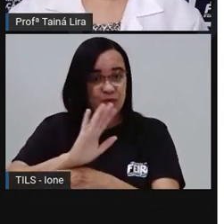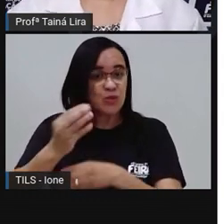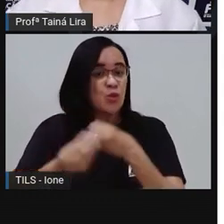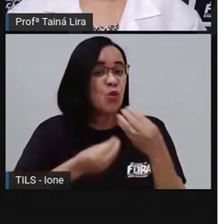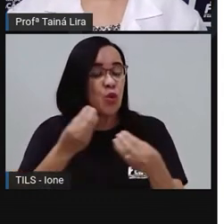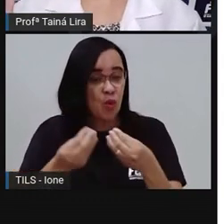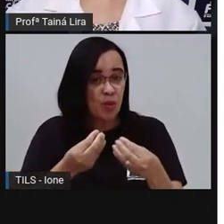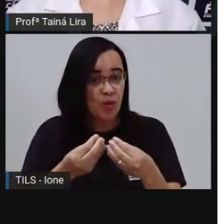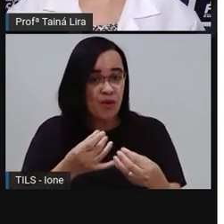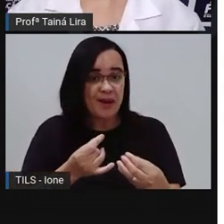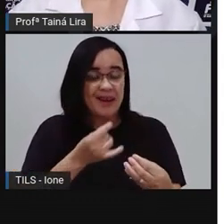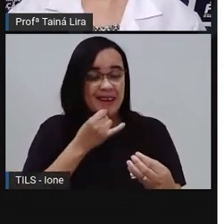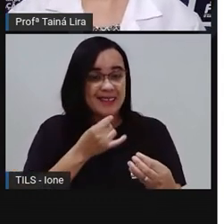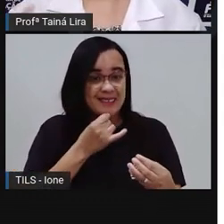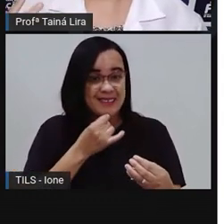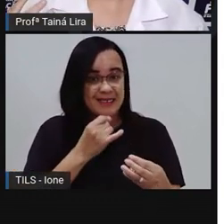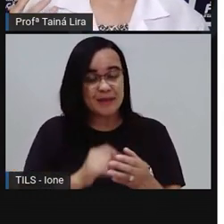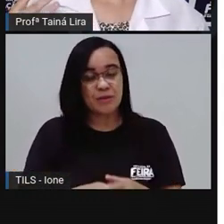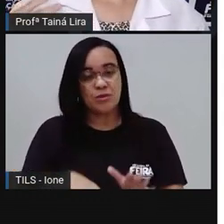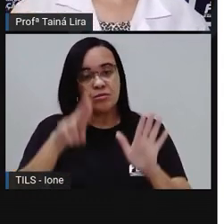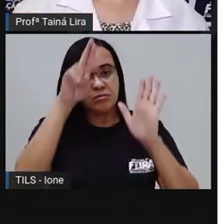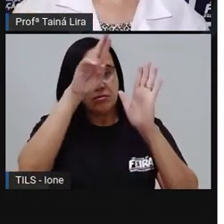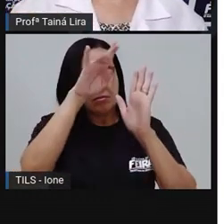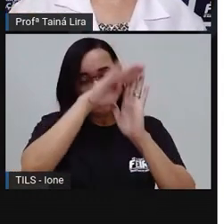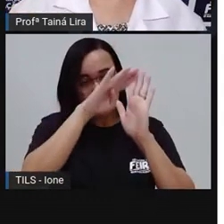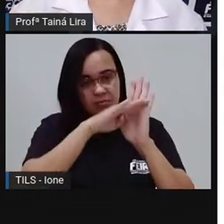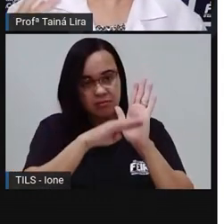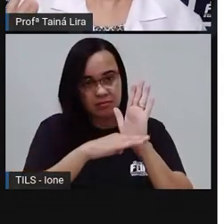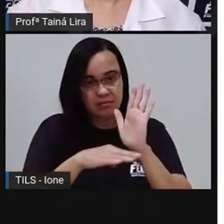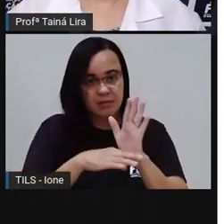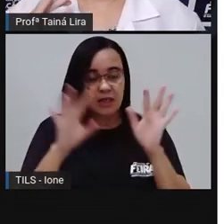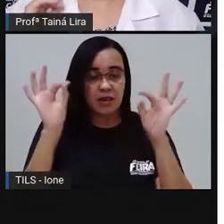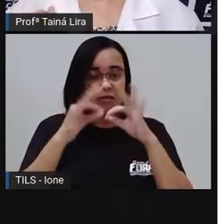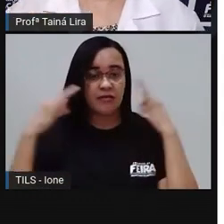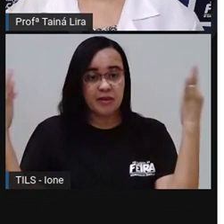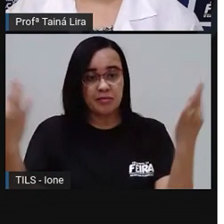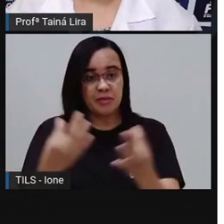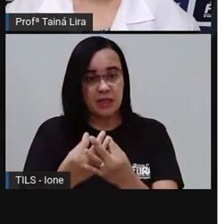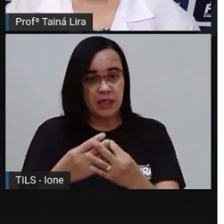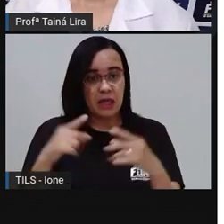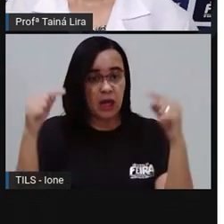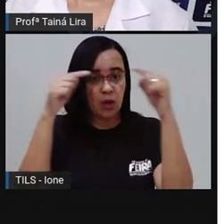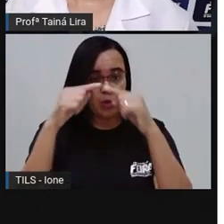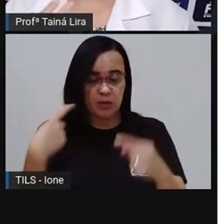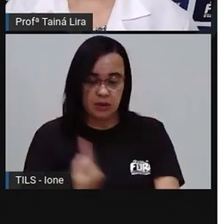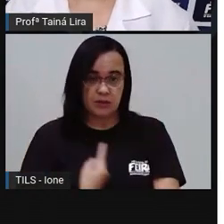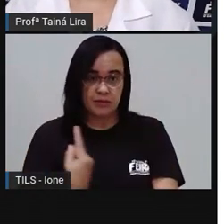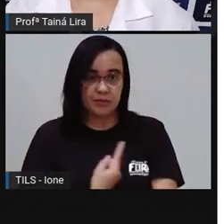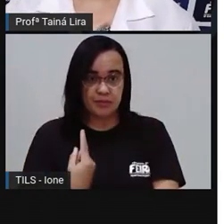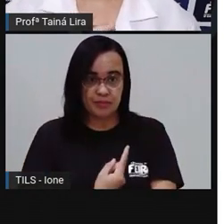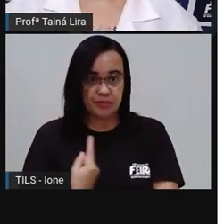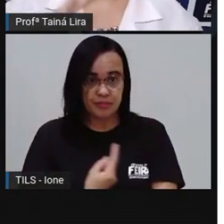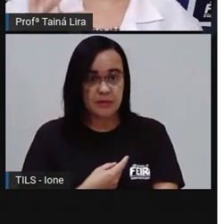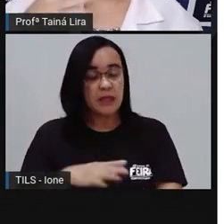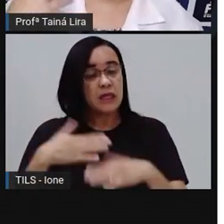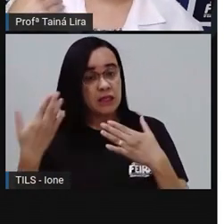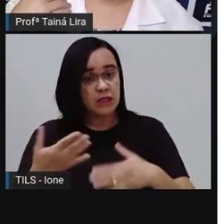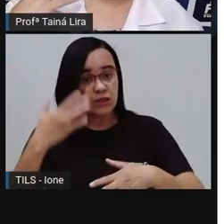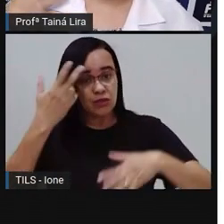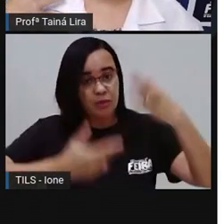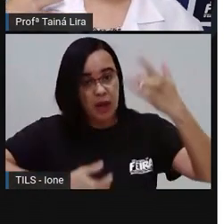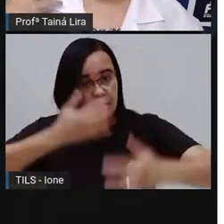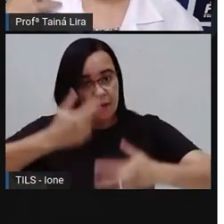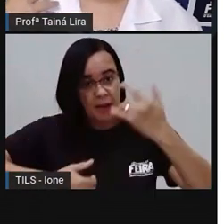aí Que a minha receita de família É uma vitamina Tá bom? Então vamos lá Eu vou falar aqui uma